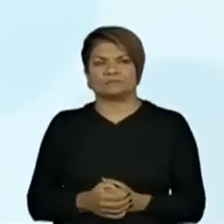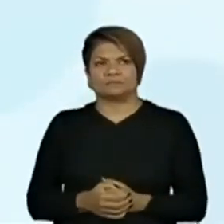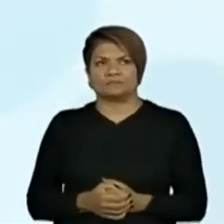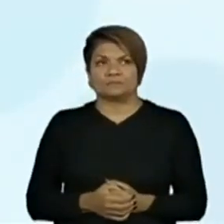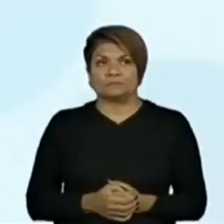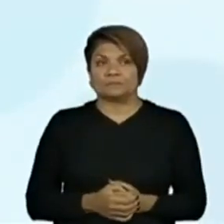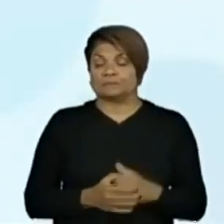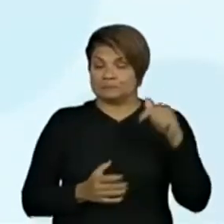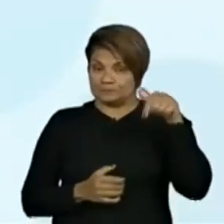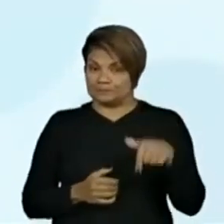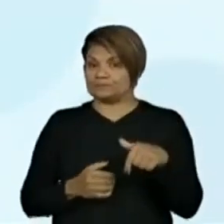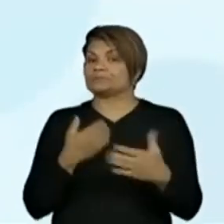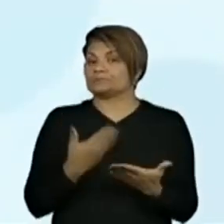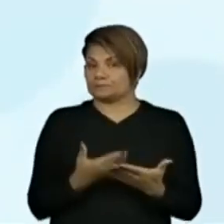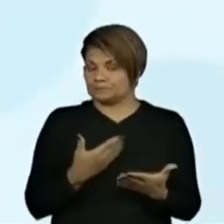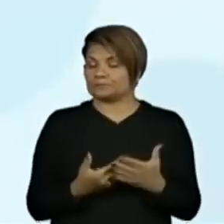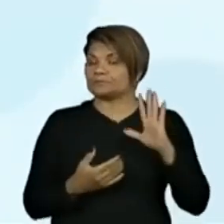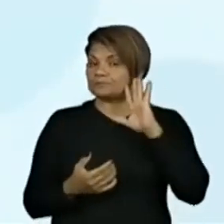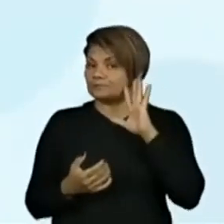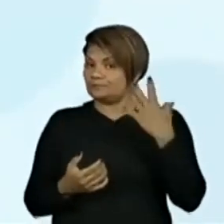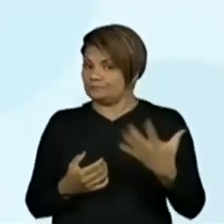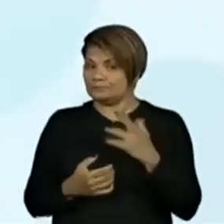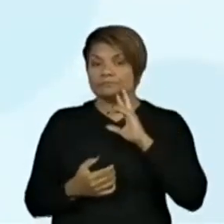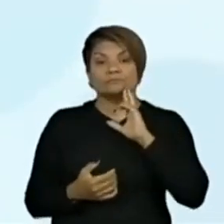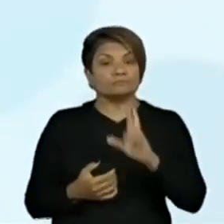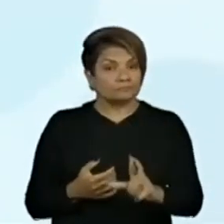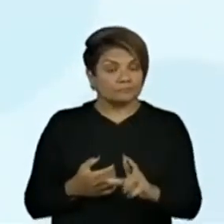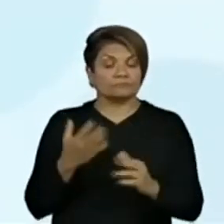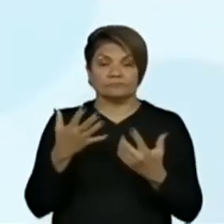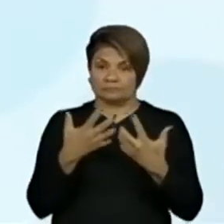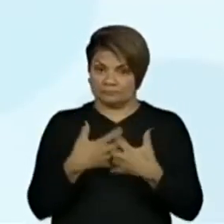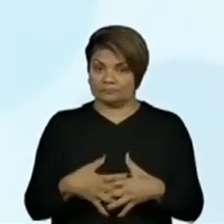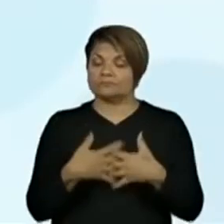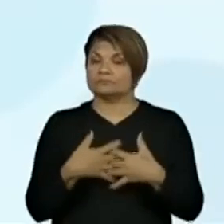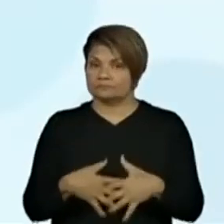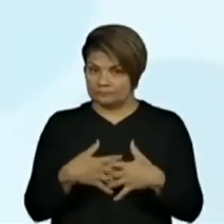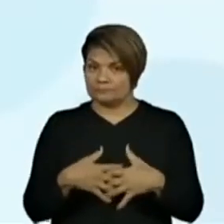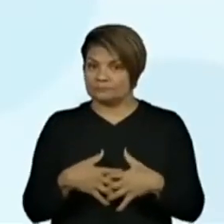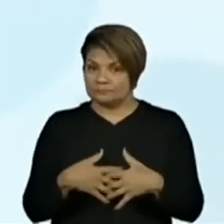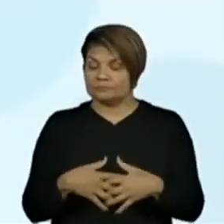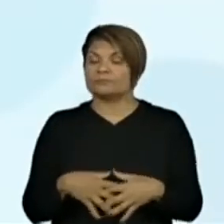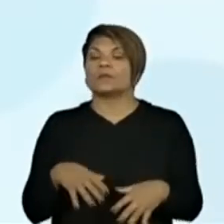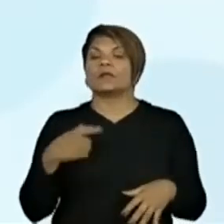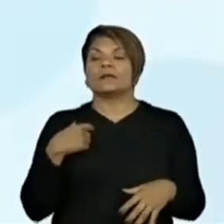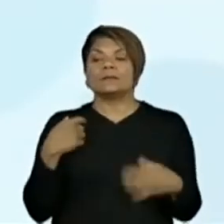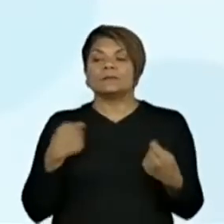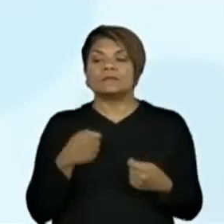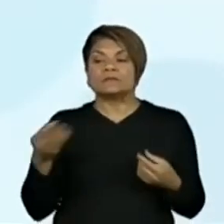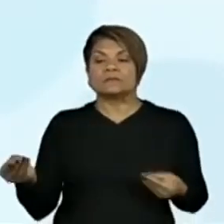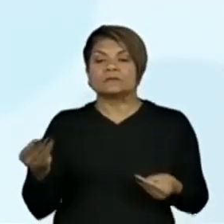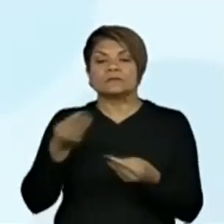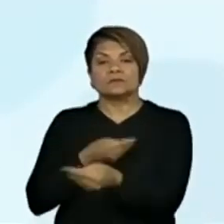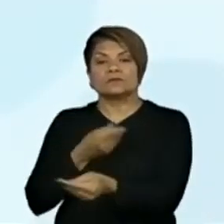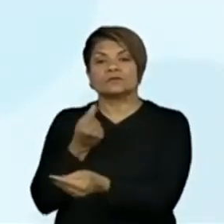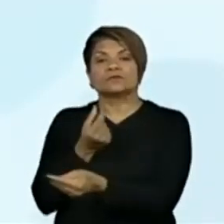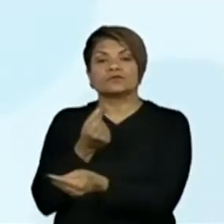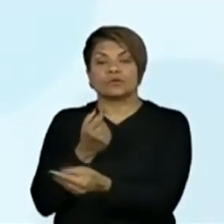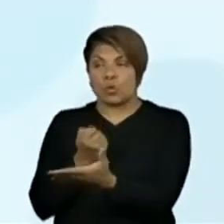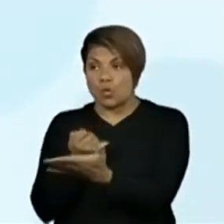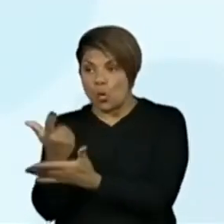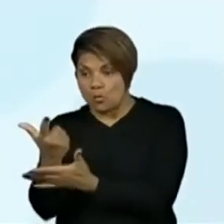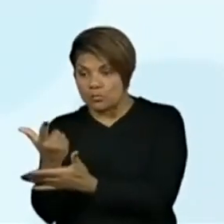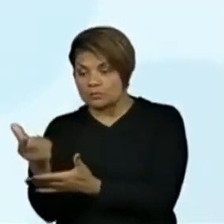Nesta aula, vamos resolver um problema e determinar o troco de uma compra.